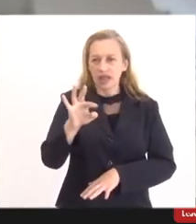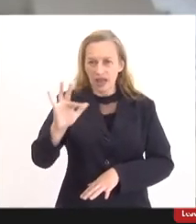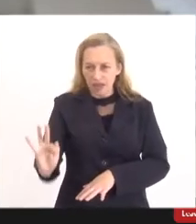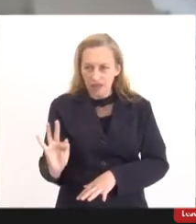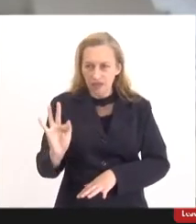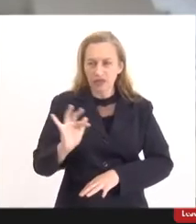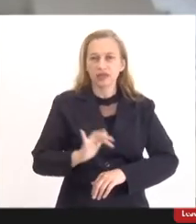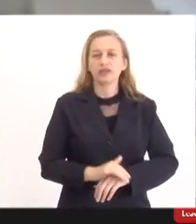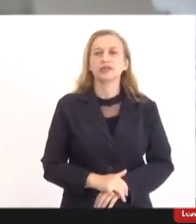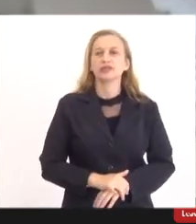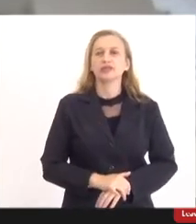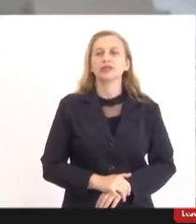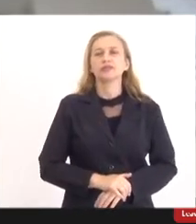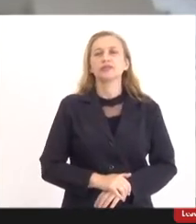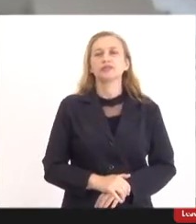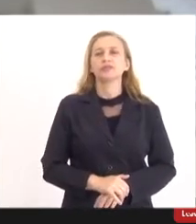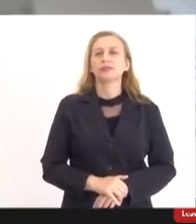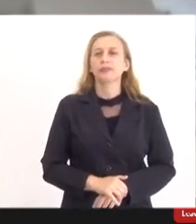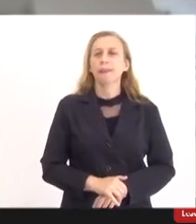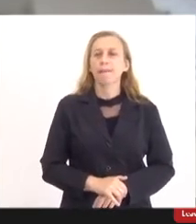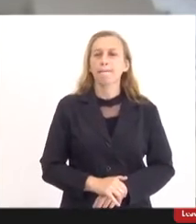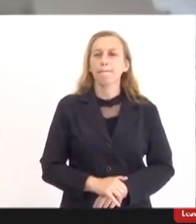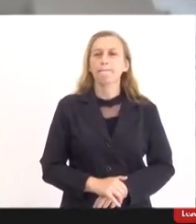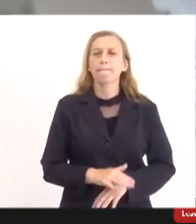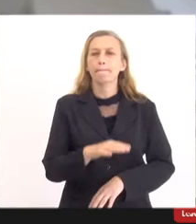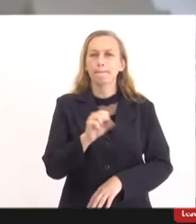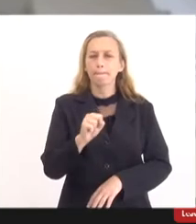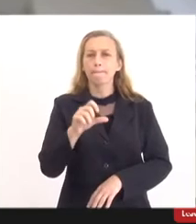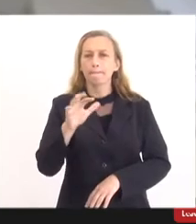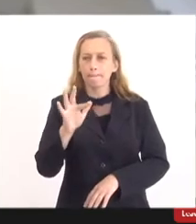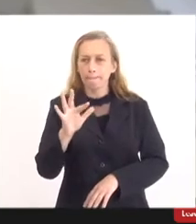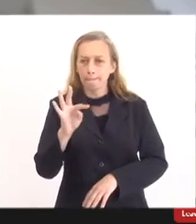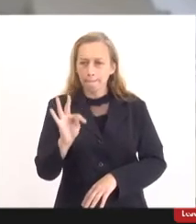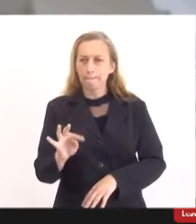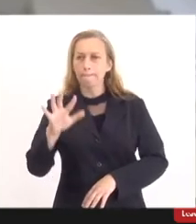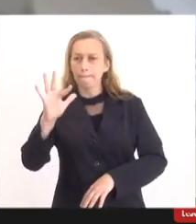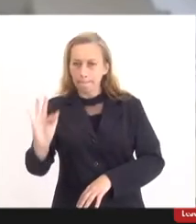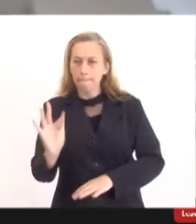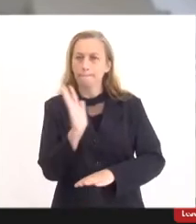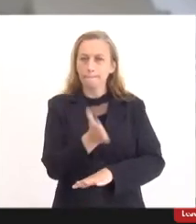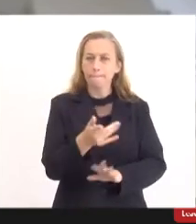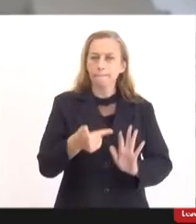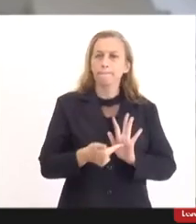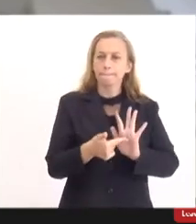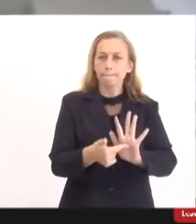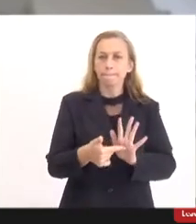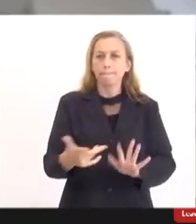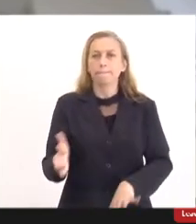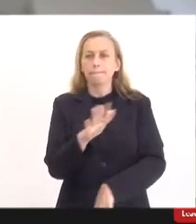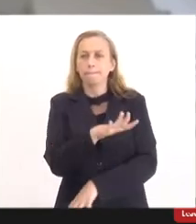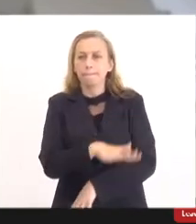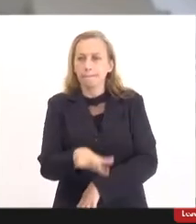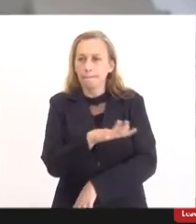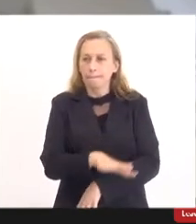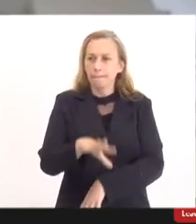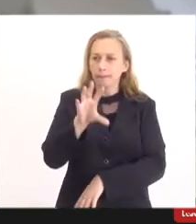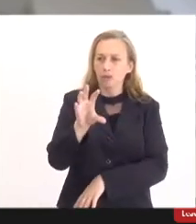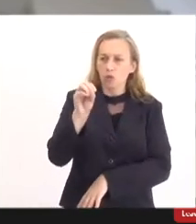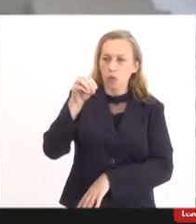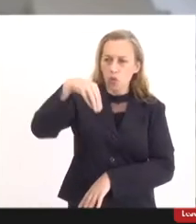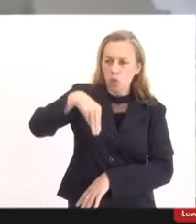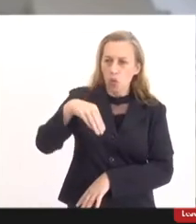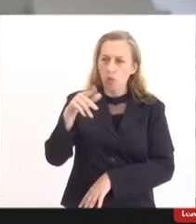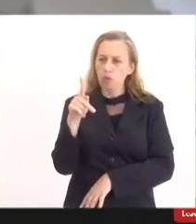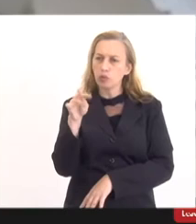6586 e o STF já pontuou que a vacina compulsória não